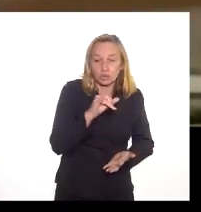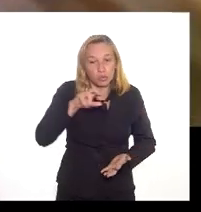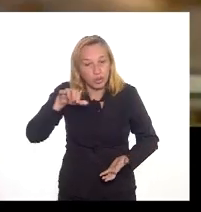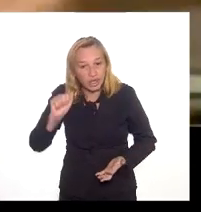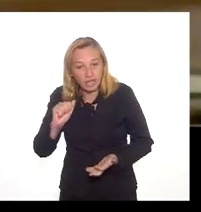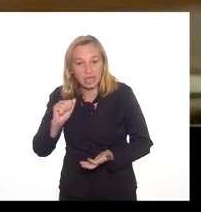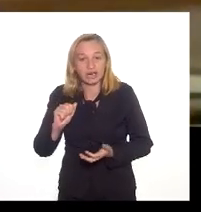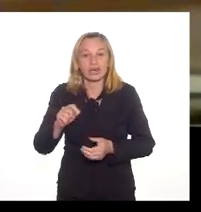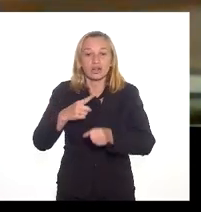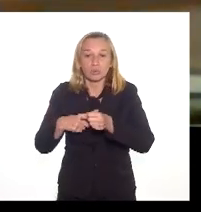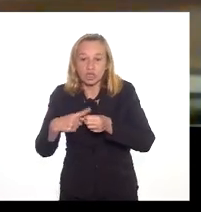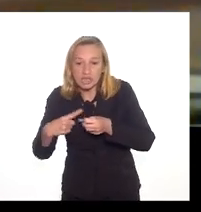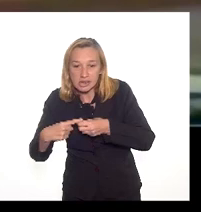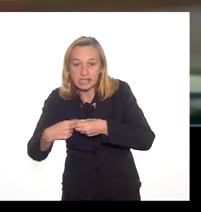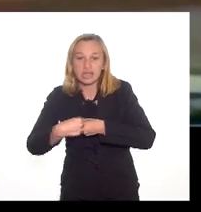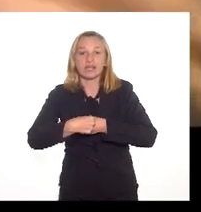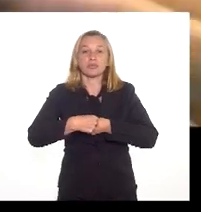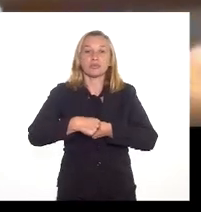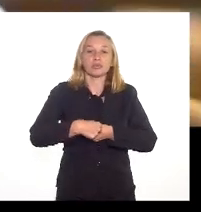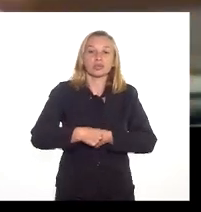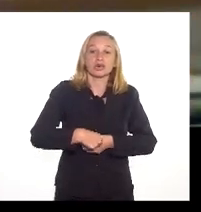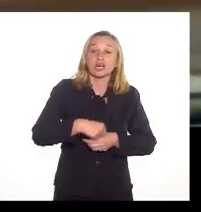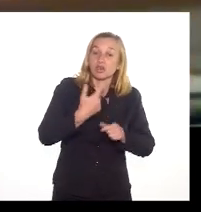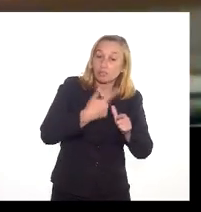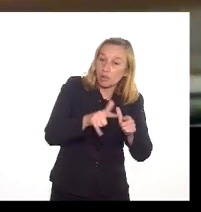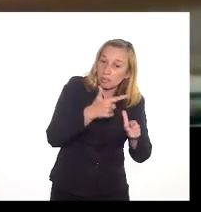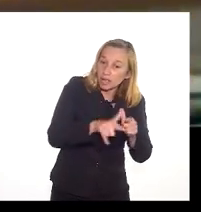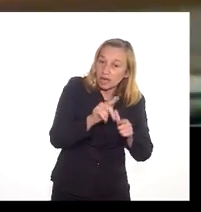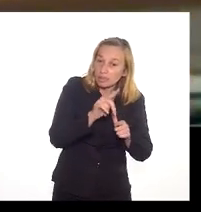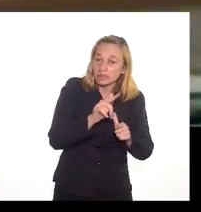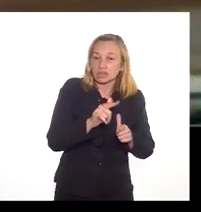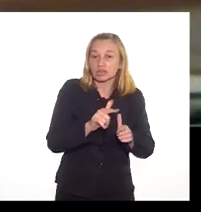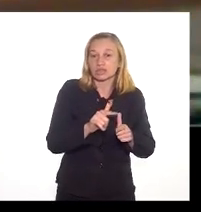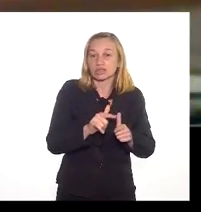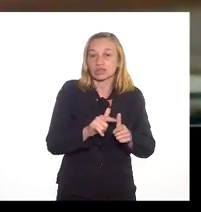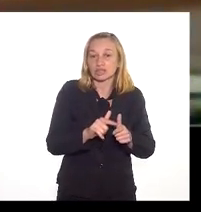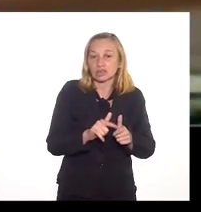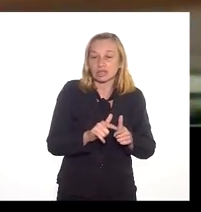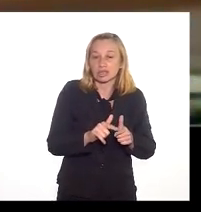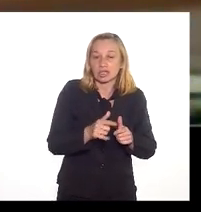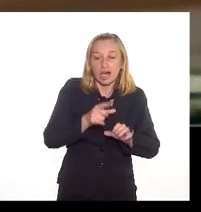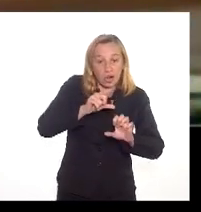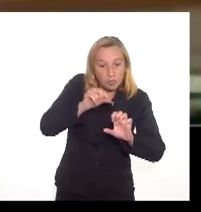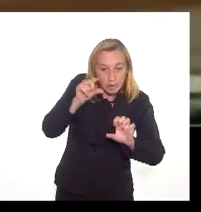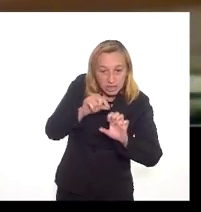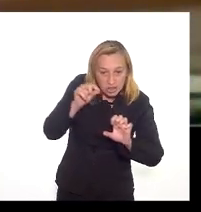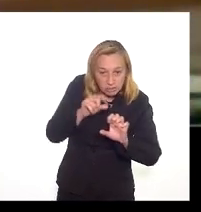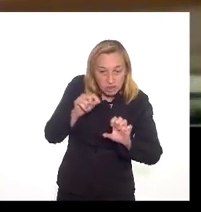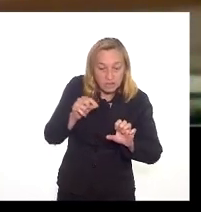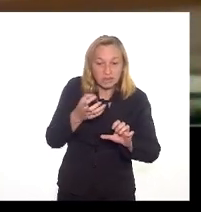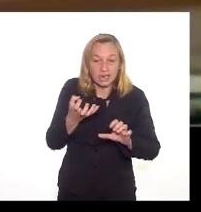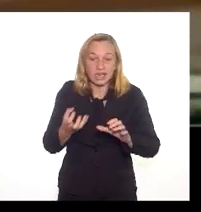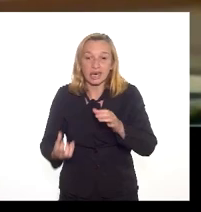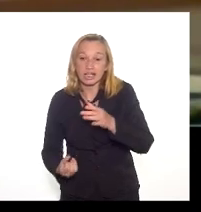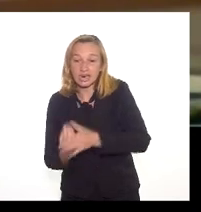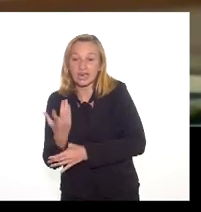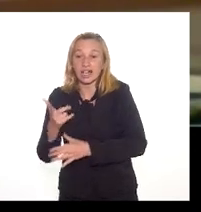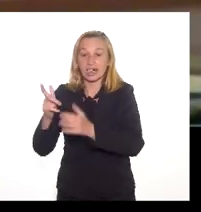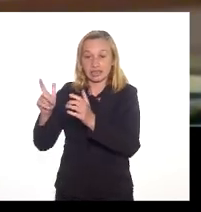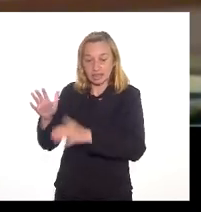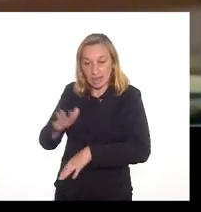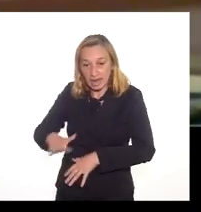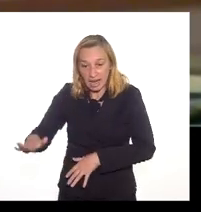relação ao município e eventuais problemas atinentes ao empreendimento que se pretende instalar na área